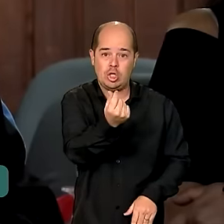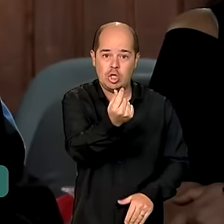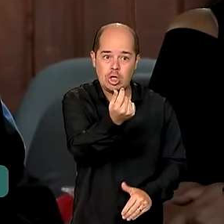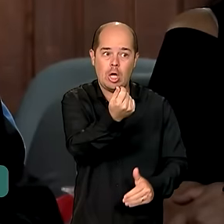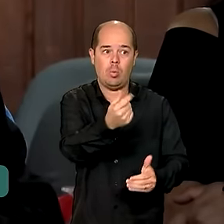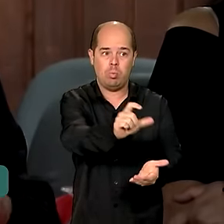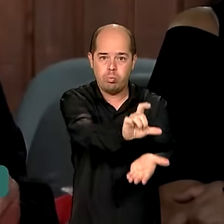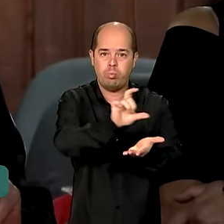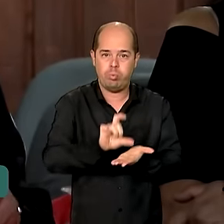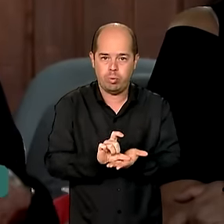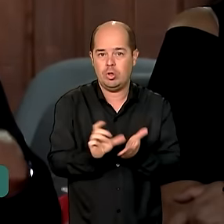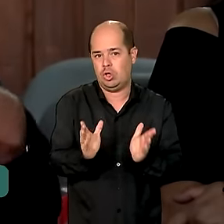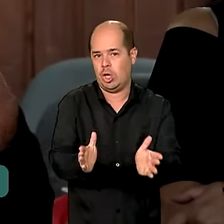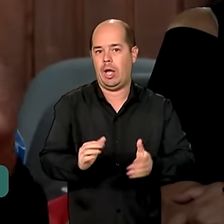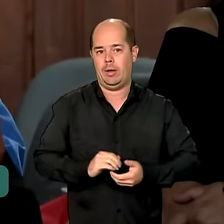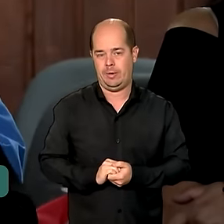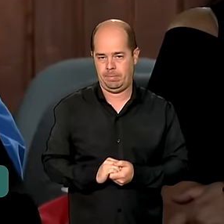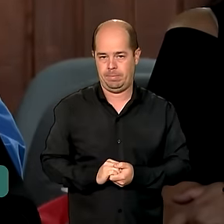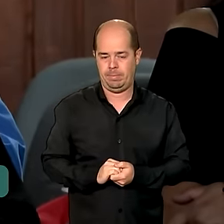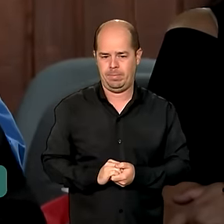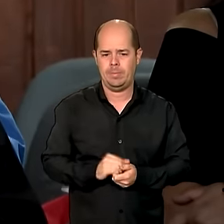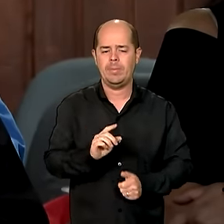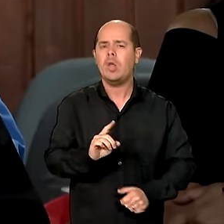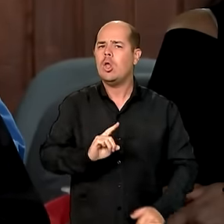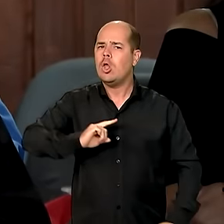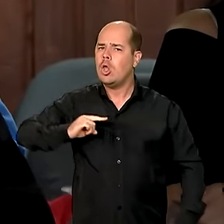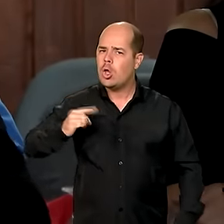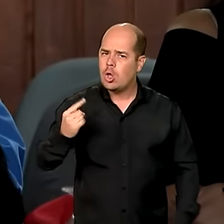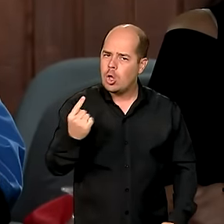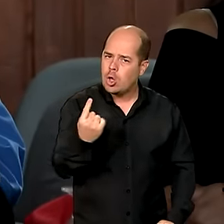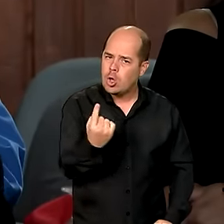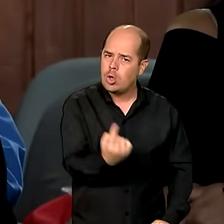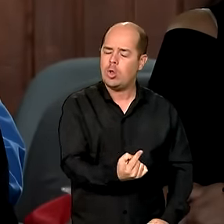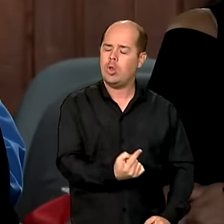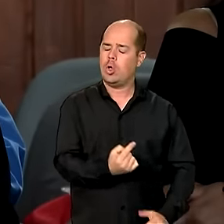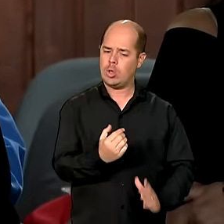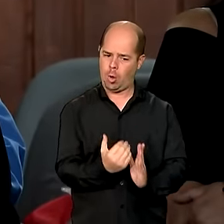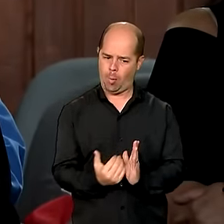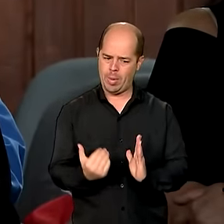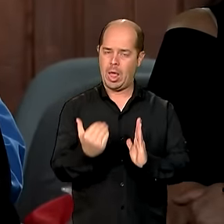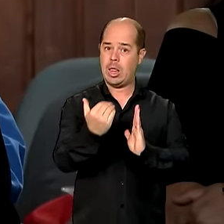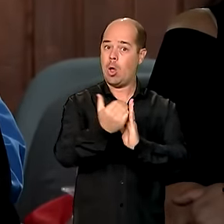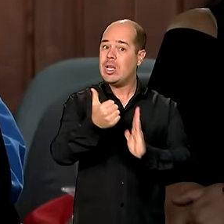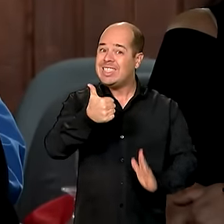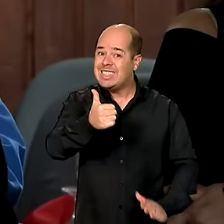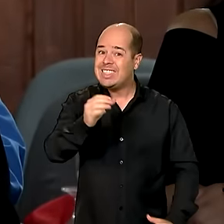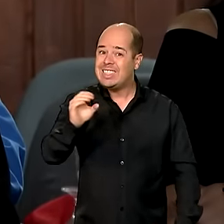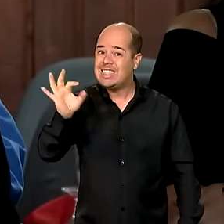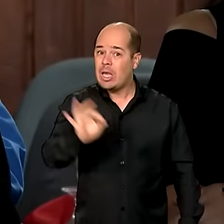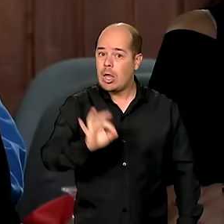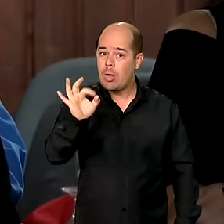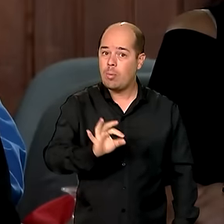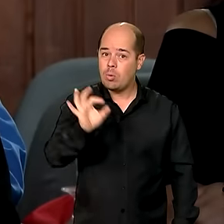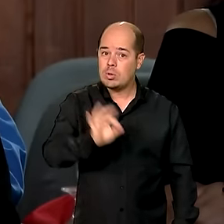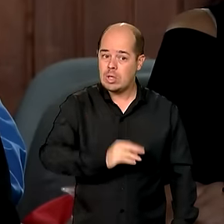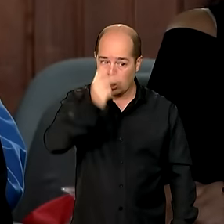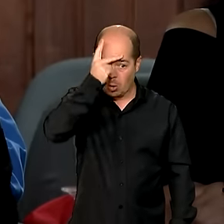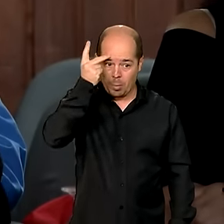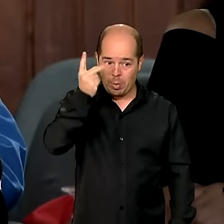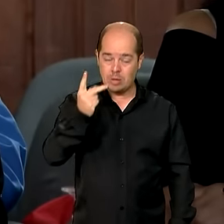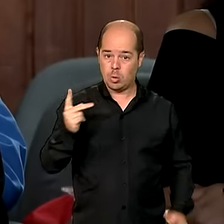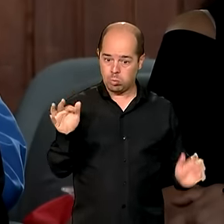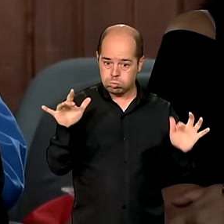Nós aumentamos em 100% a força de trabalho de analistas na Defesa Civil Nacional,